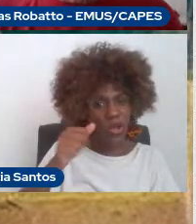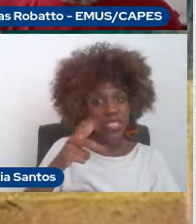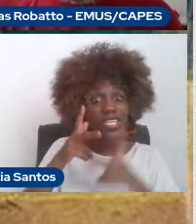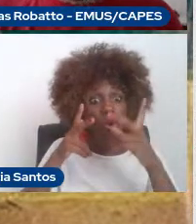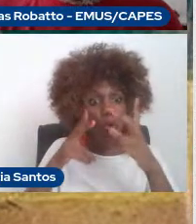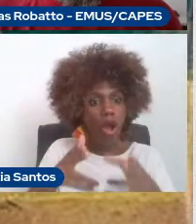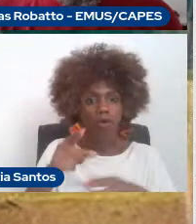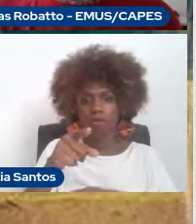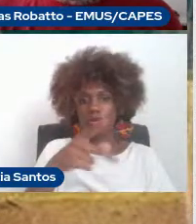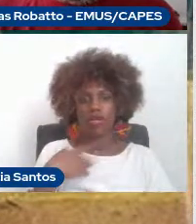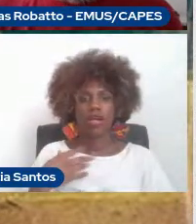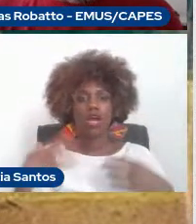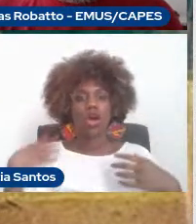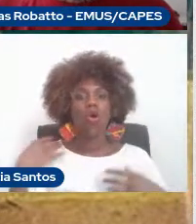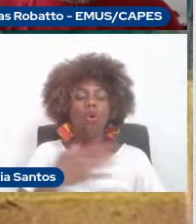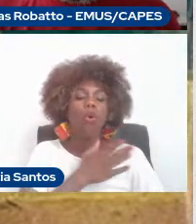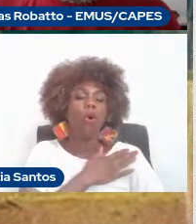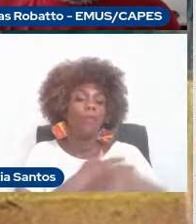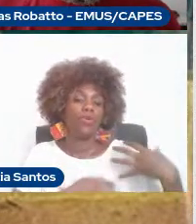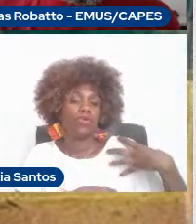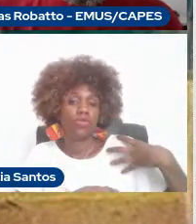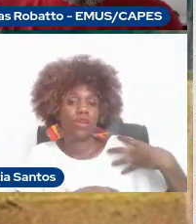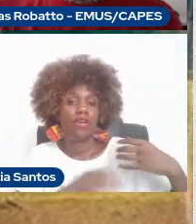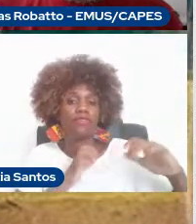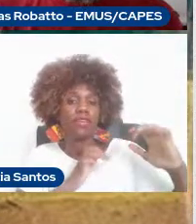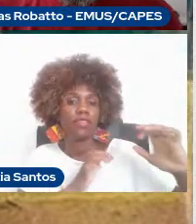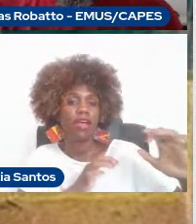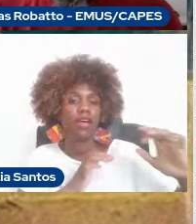o ombro esquerdo levantado, o encurtamento